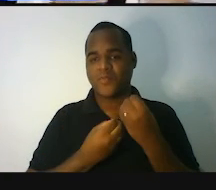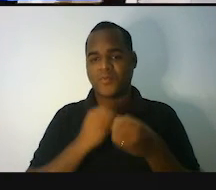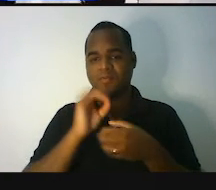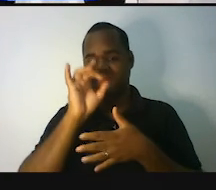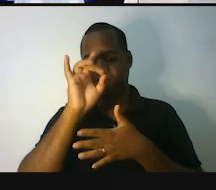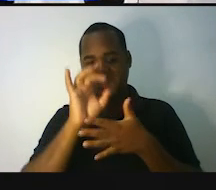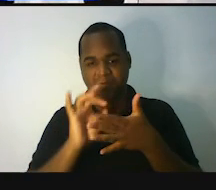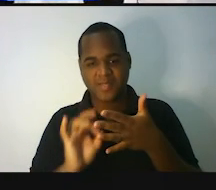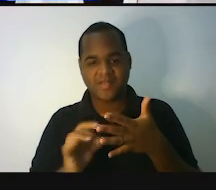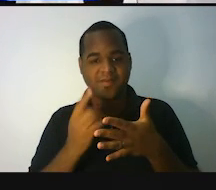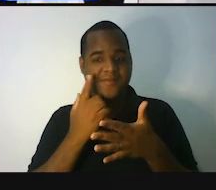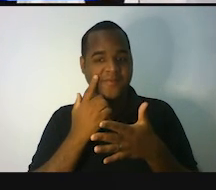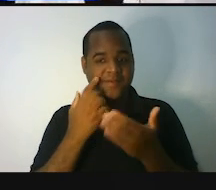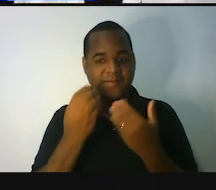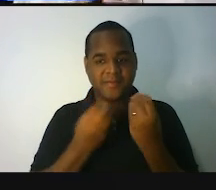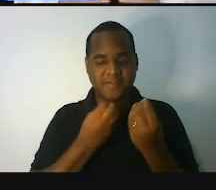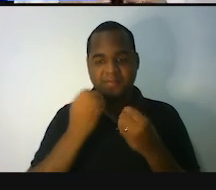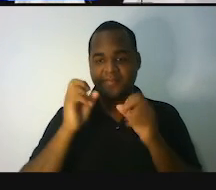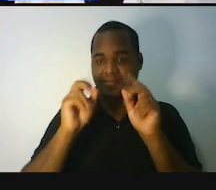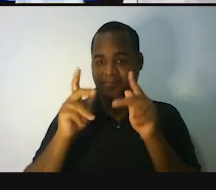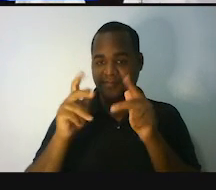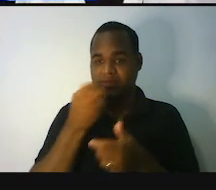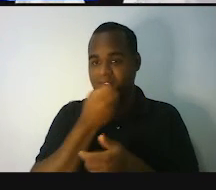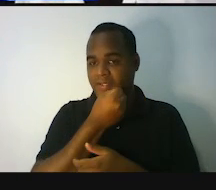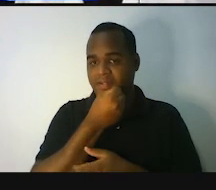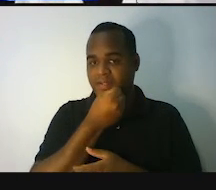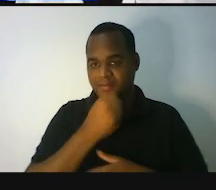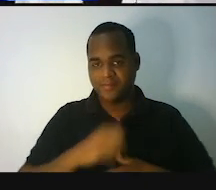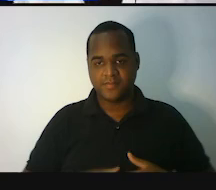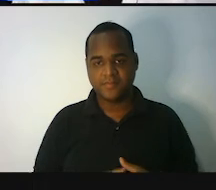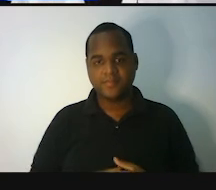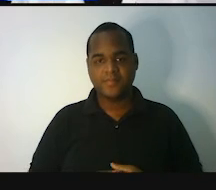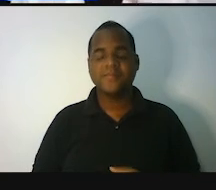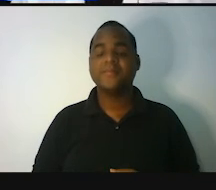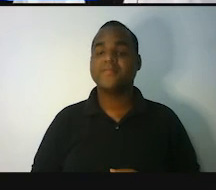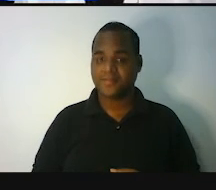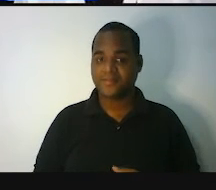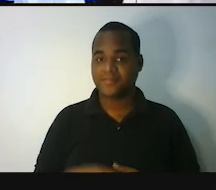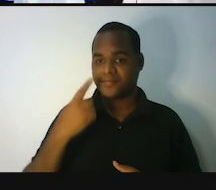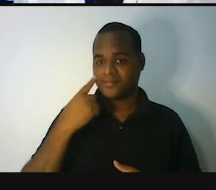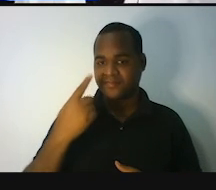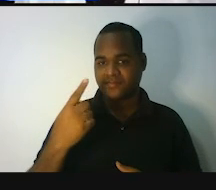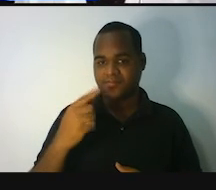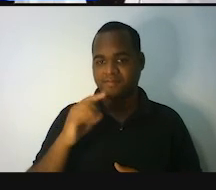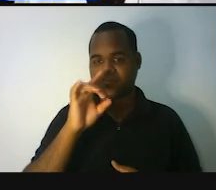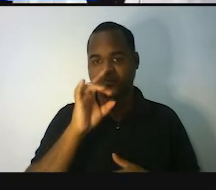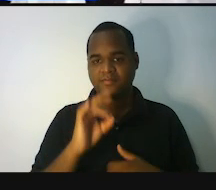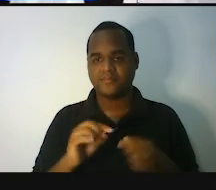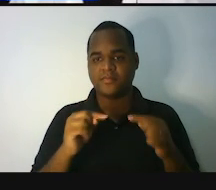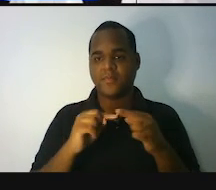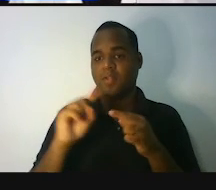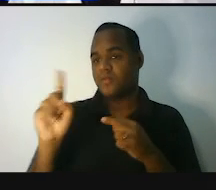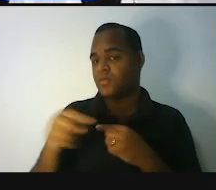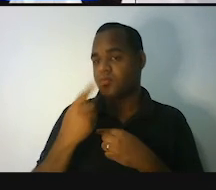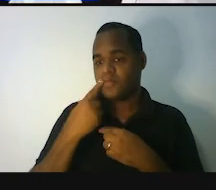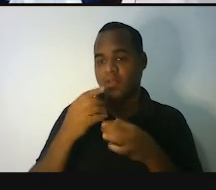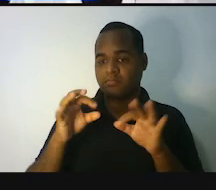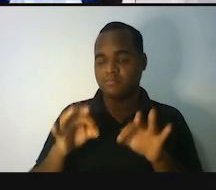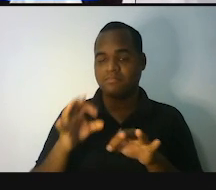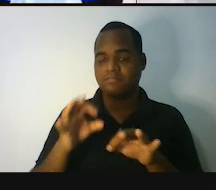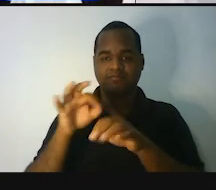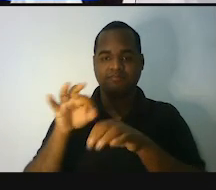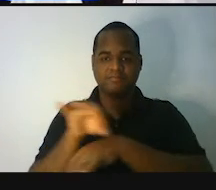dar uma revisadinha, assim, bem rápido, tá? O que é que a gente viu nessa aula? Que tudo à nossa